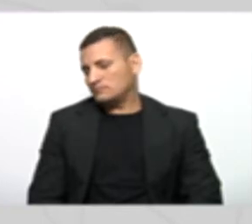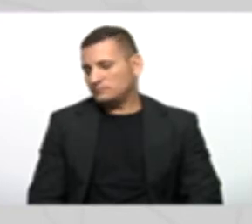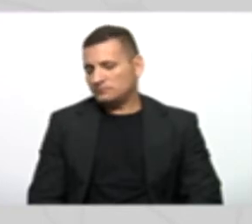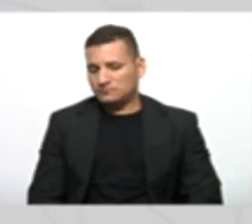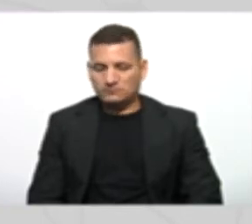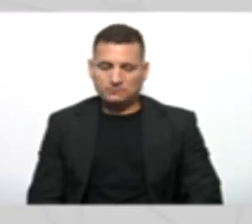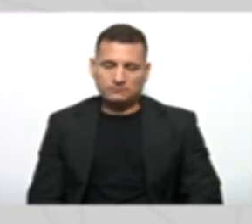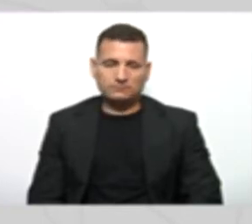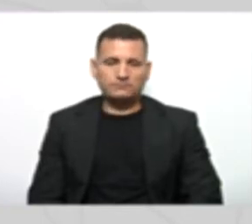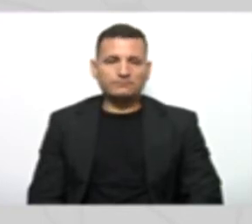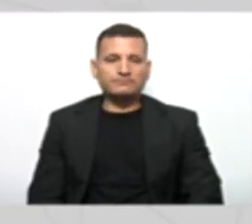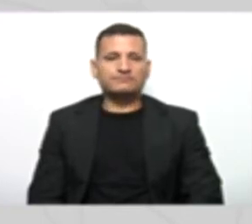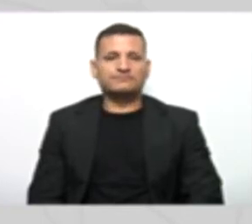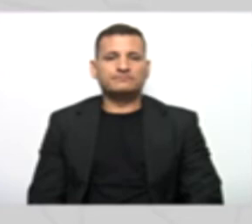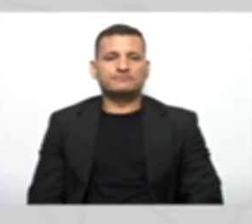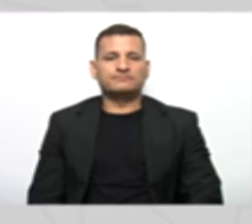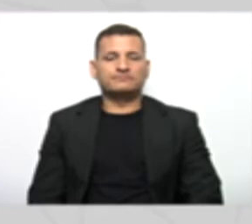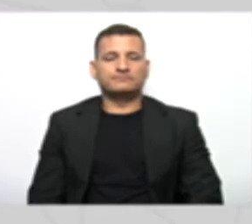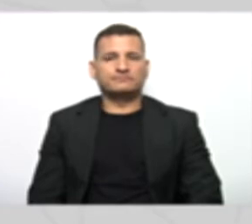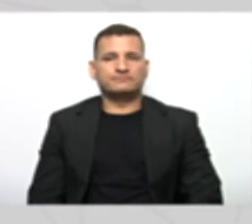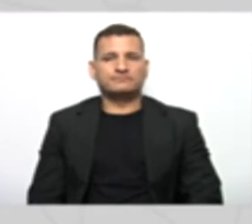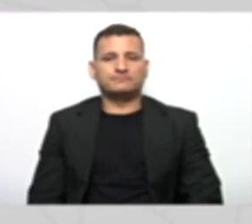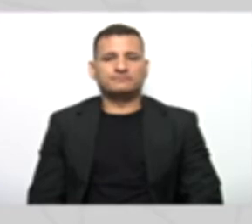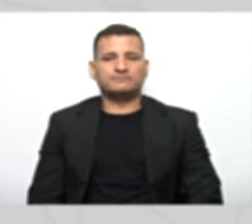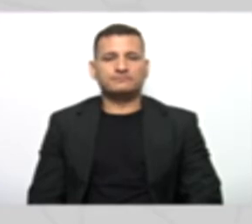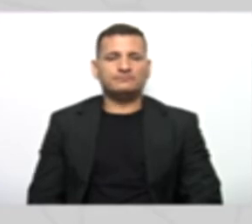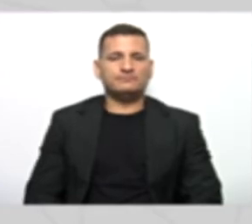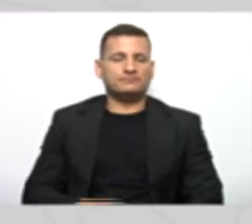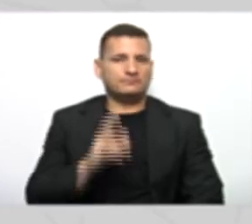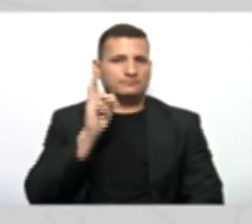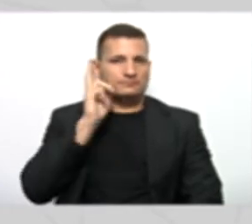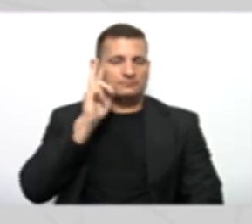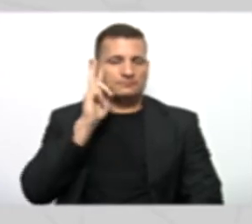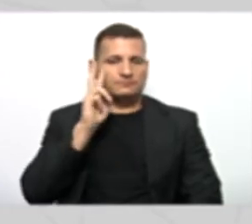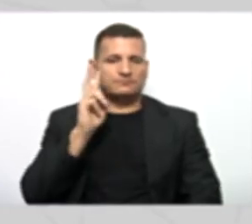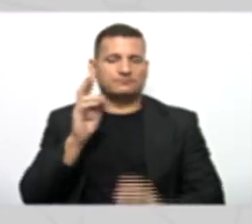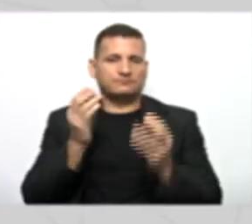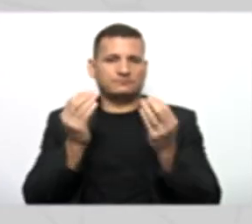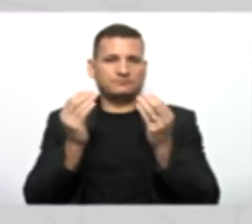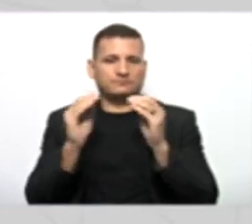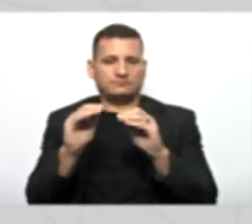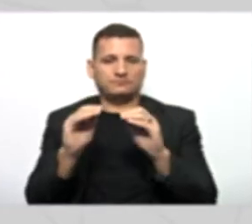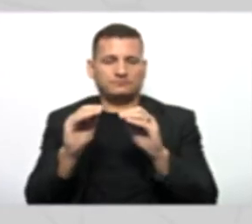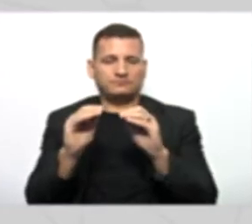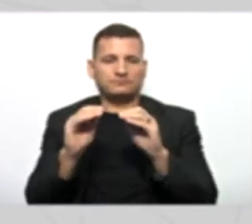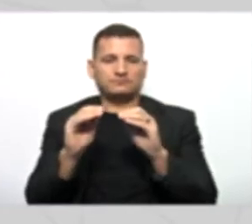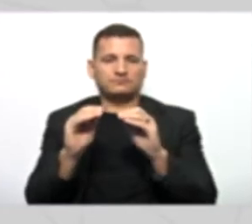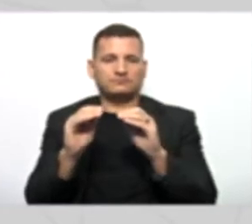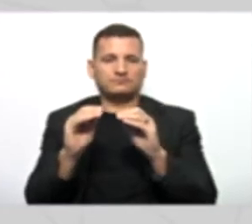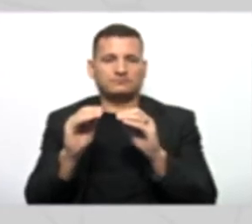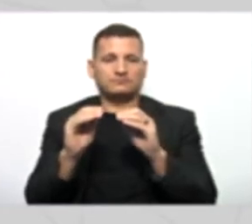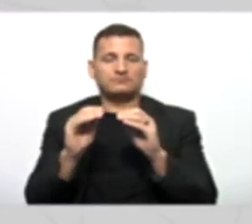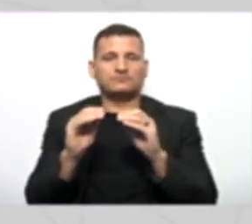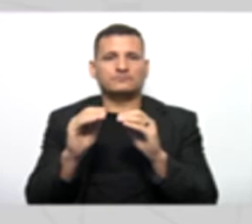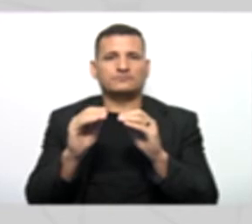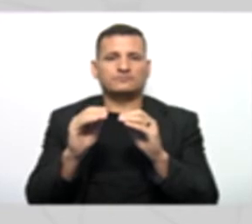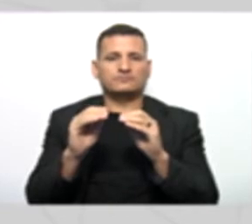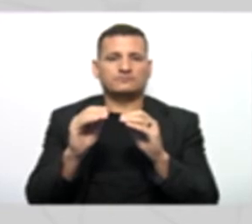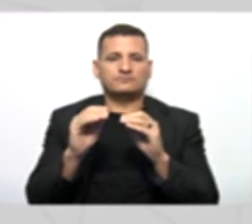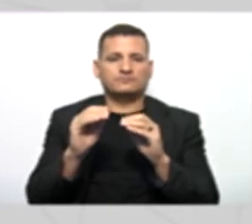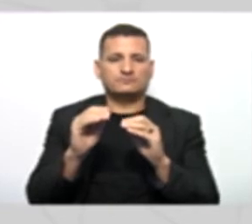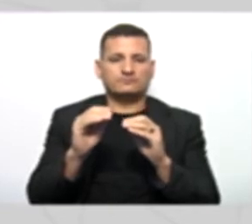Self Opa Lembra lá Que na nossa classe Pessoa